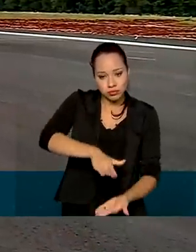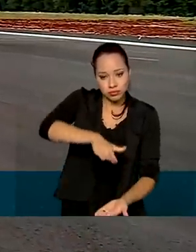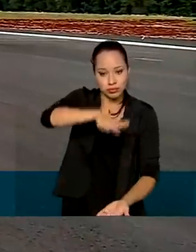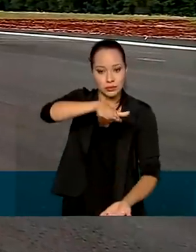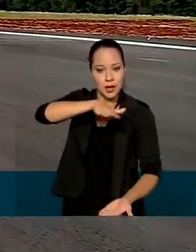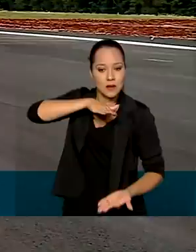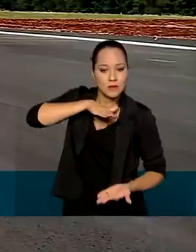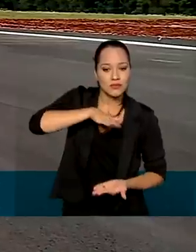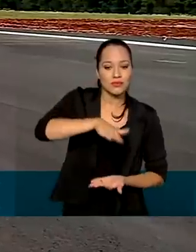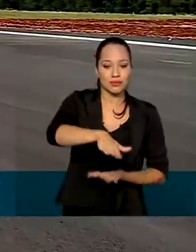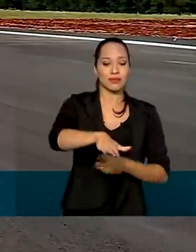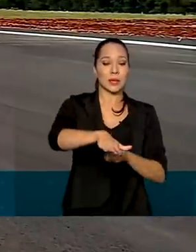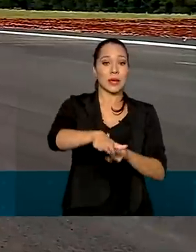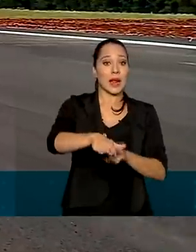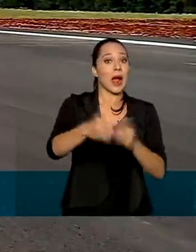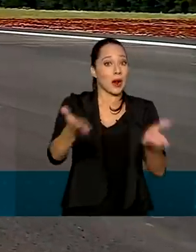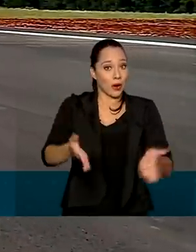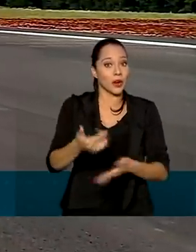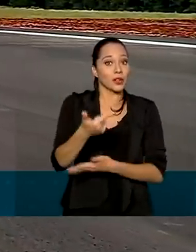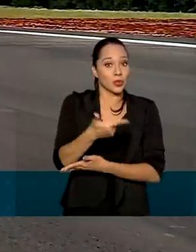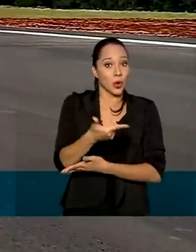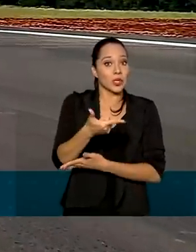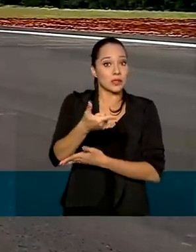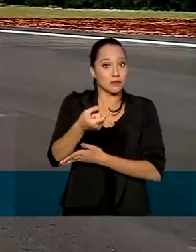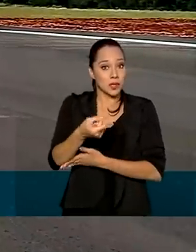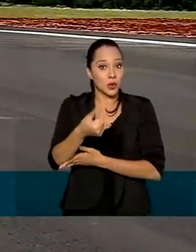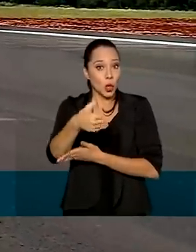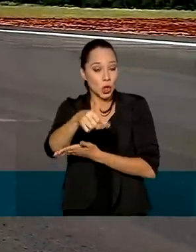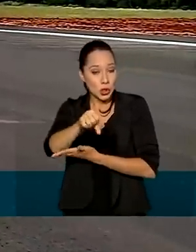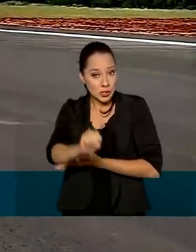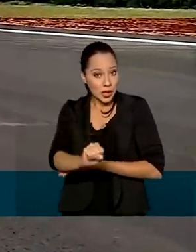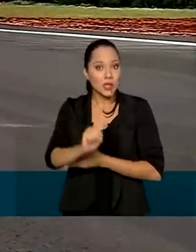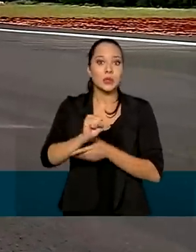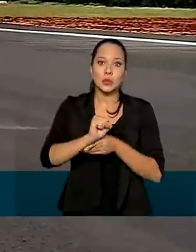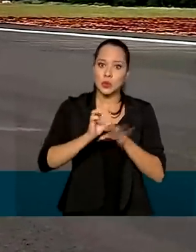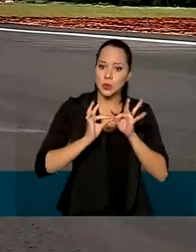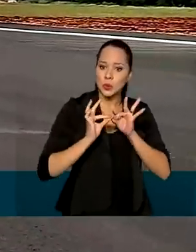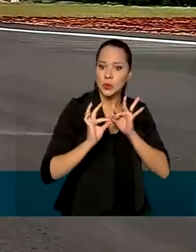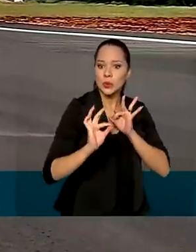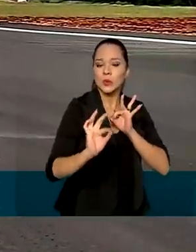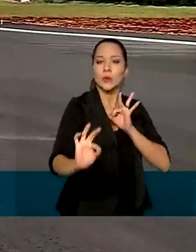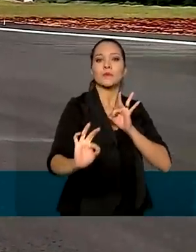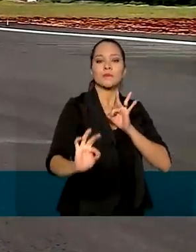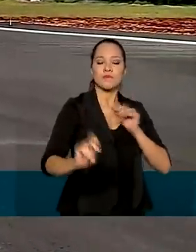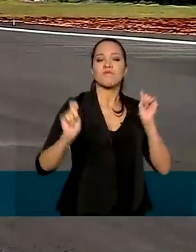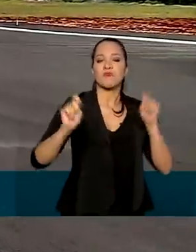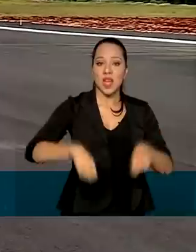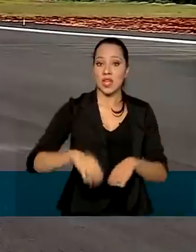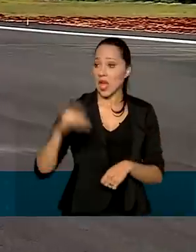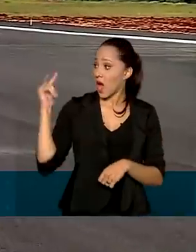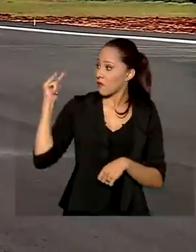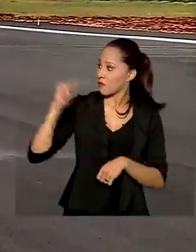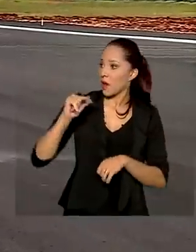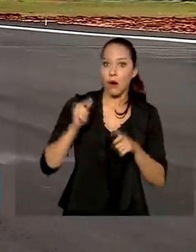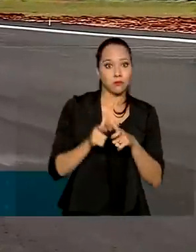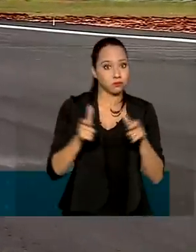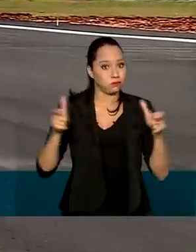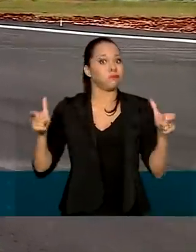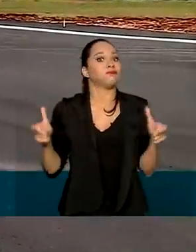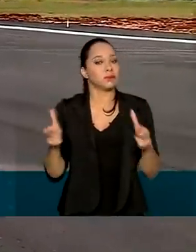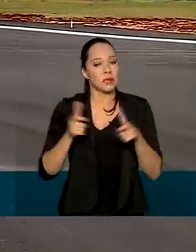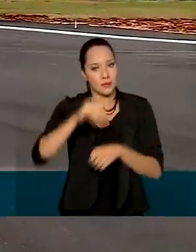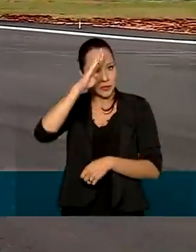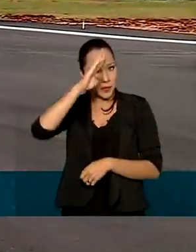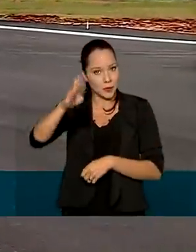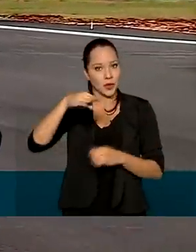.200 para mais de 2.800 metros de comprimento. Isso vai permitir que aviões de grande porte, principalmente